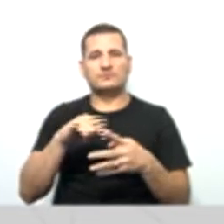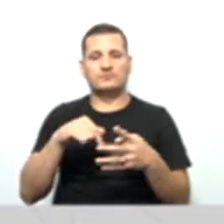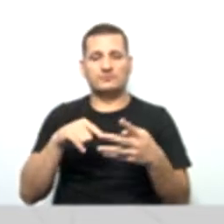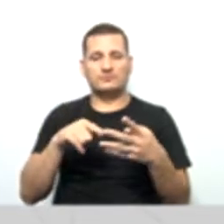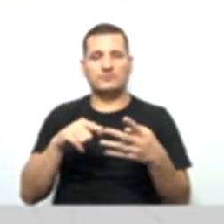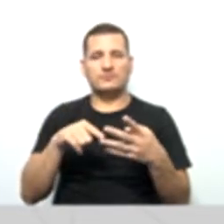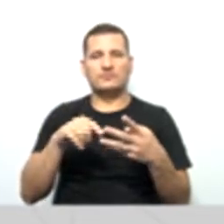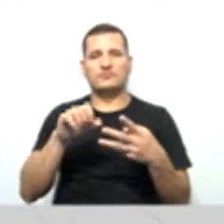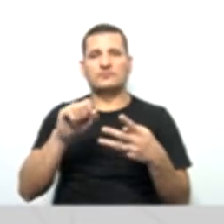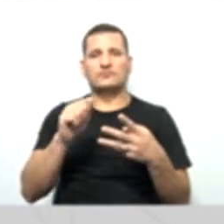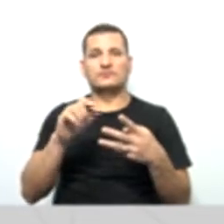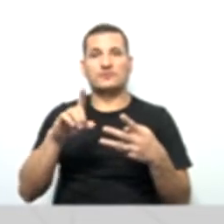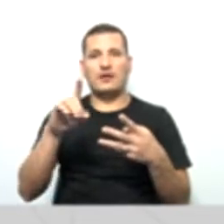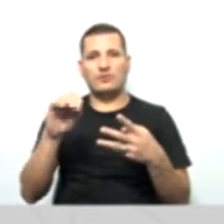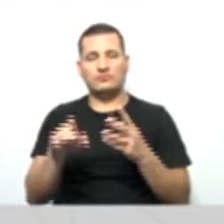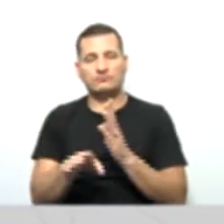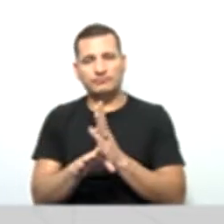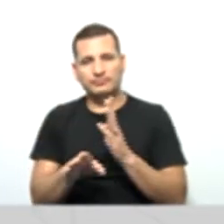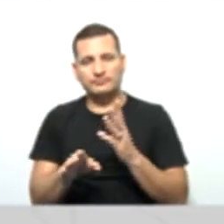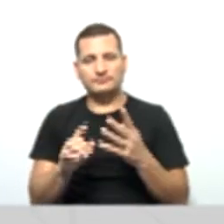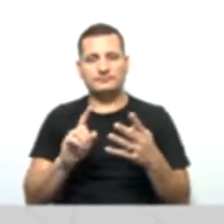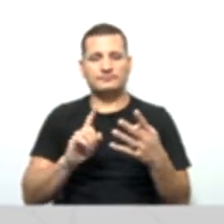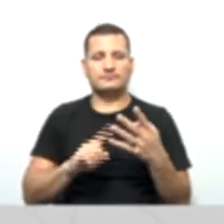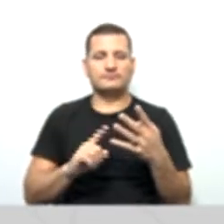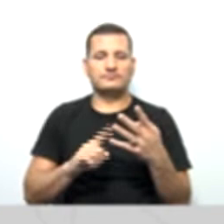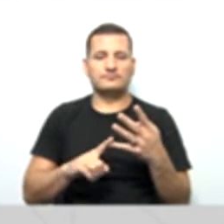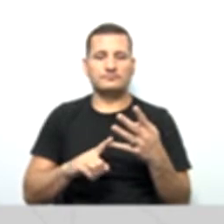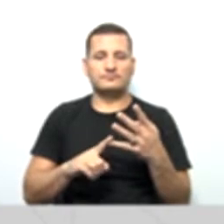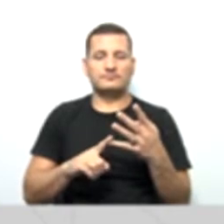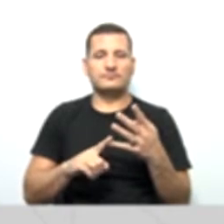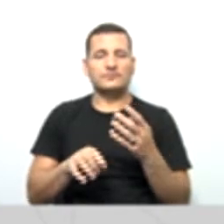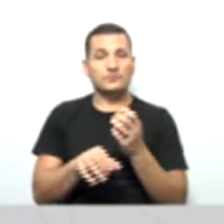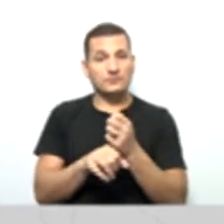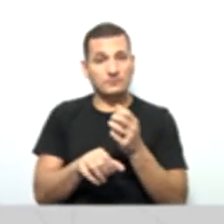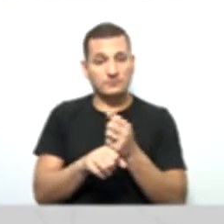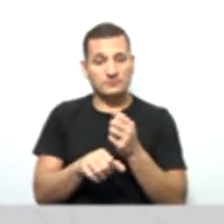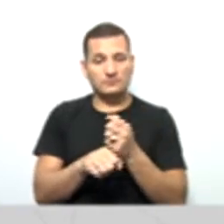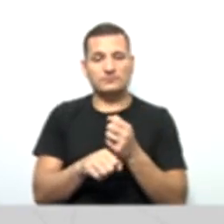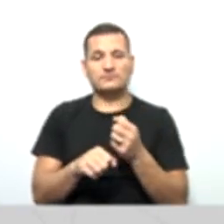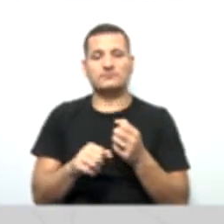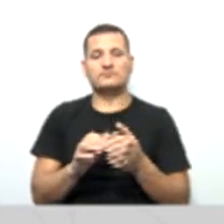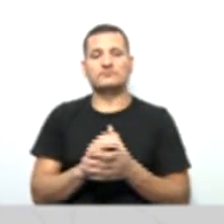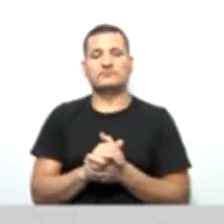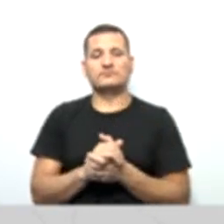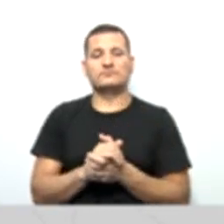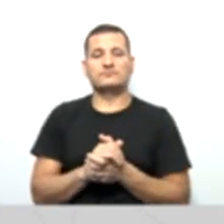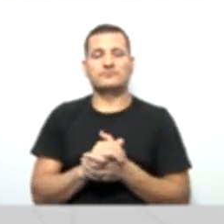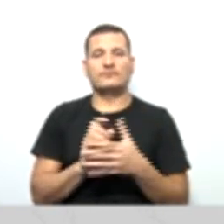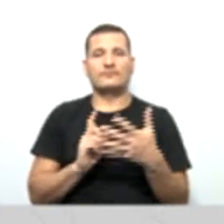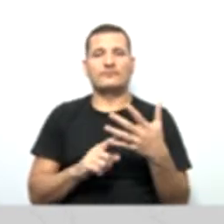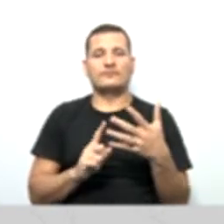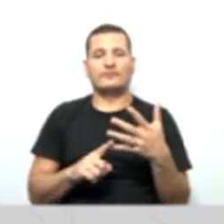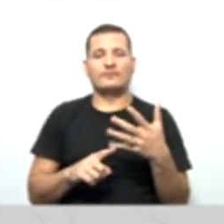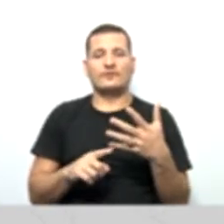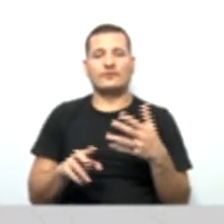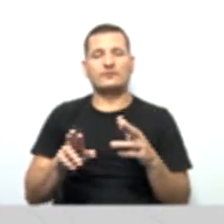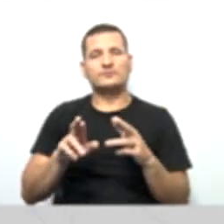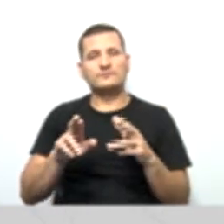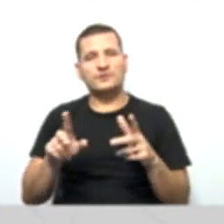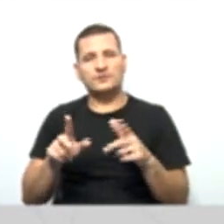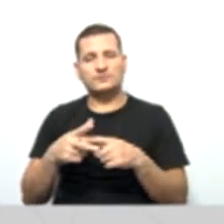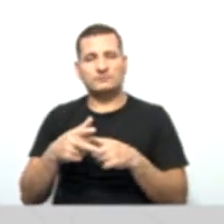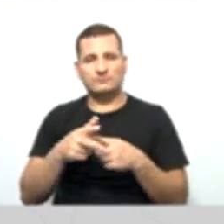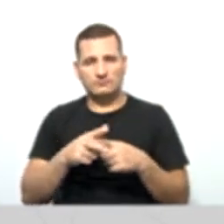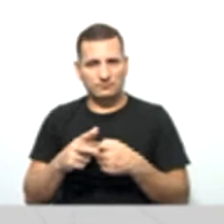confirmado pela auditoria, saldo da contabilidade e diferenças a serem ajustadas, né? Então, tem